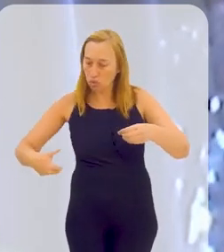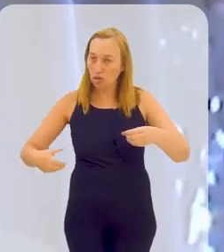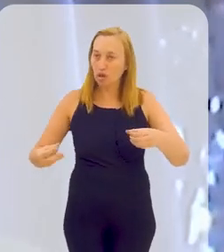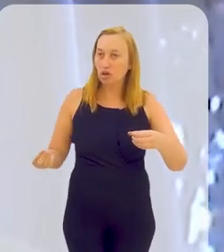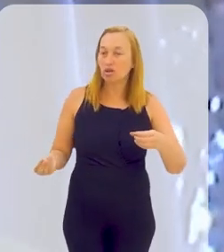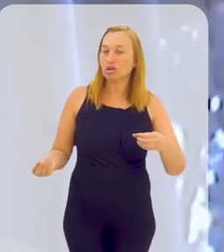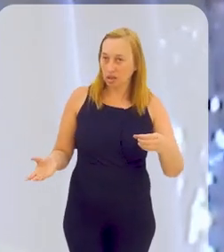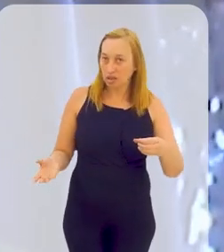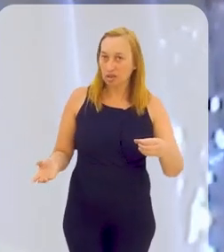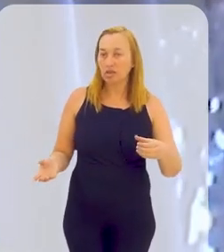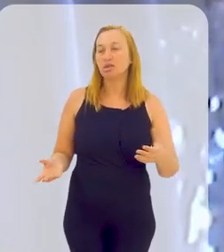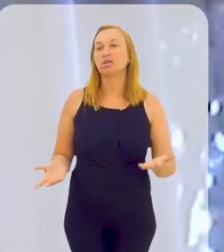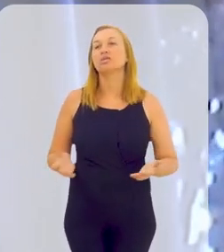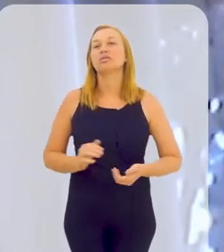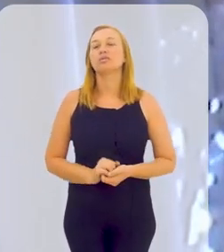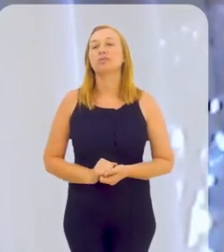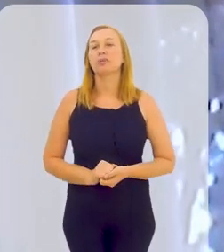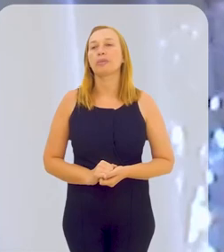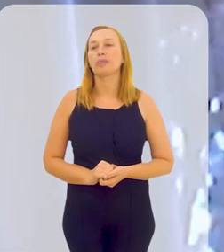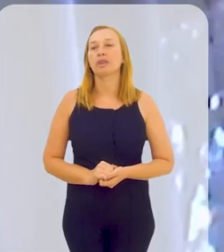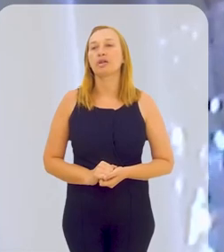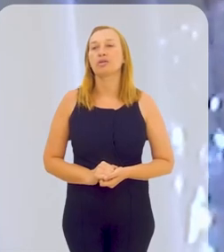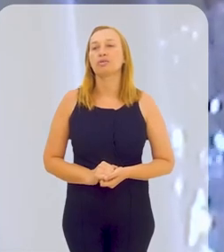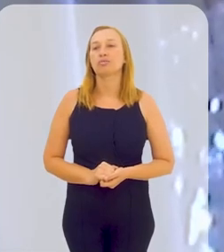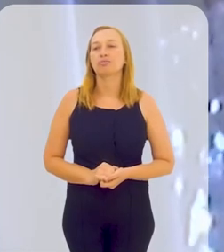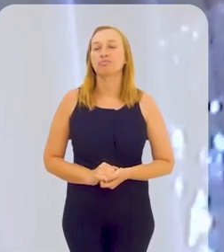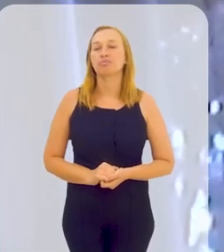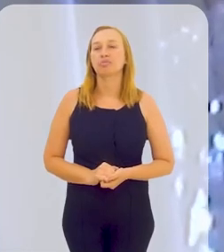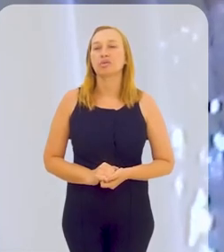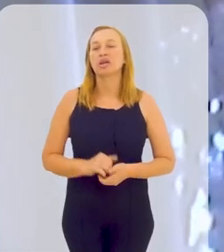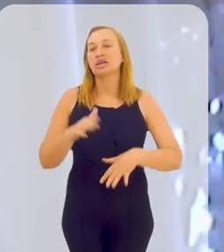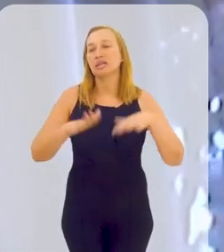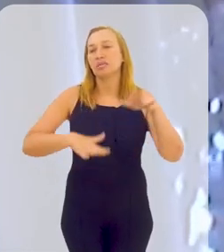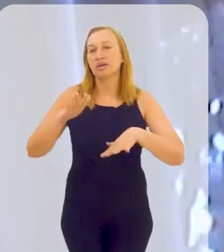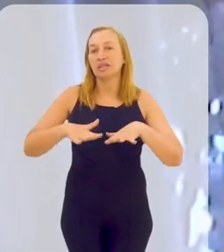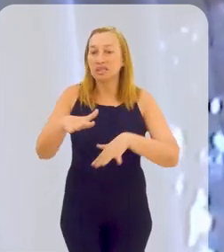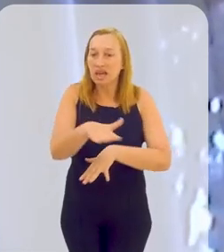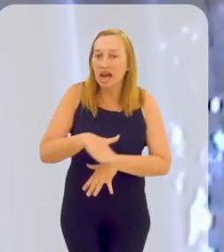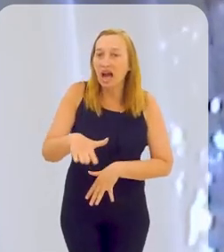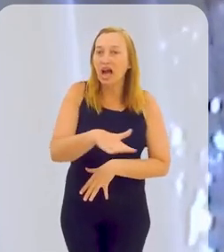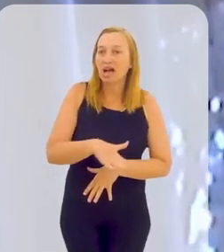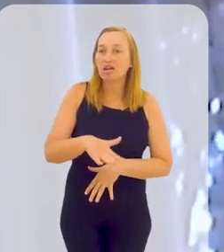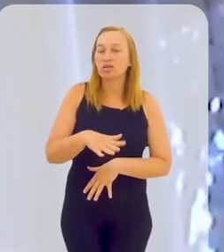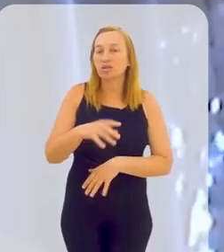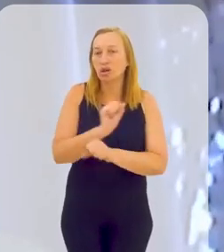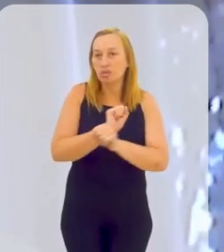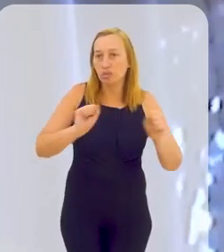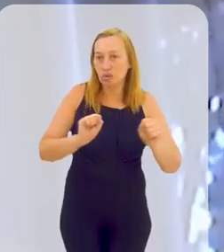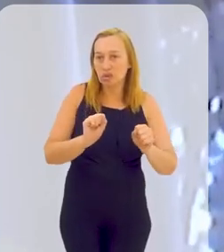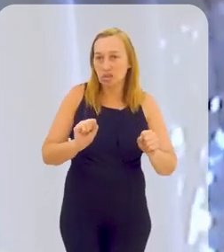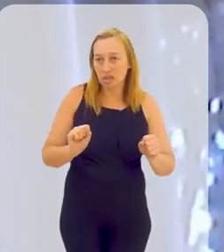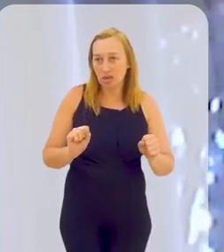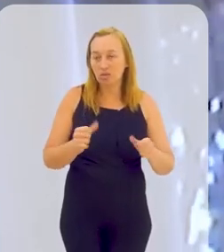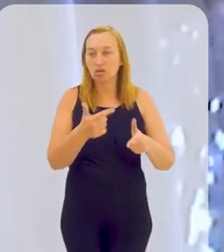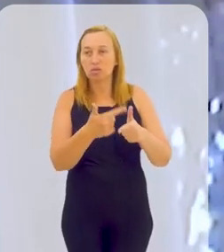nossas redes de esgoto ainda faltam muito para chegar à universalização do sistema, separado absoluto, então, dependendo da área, é quase